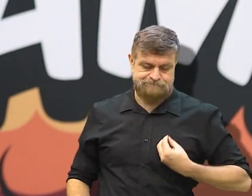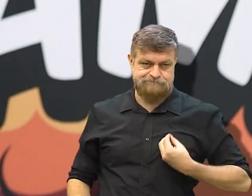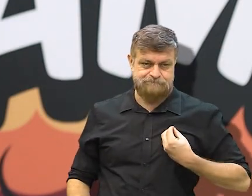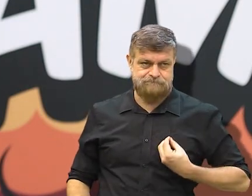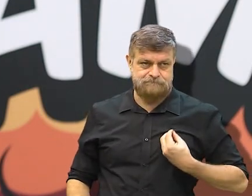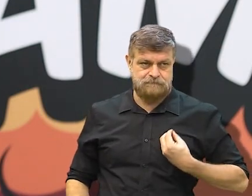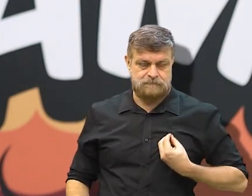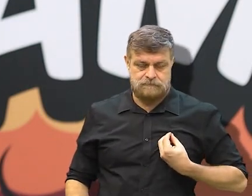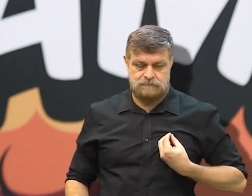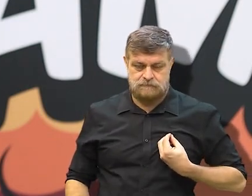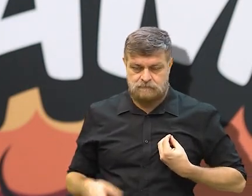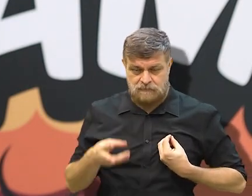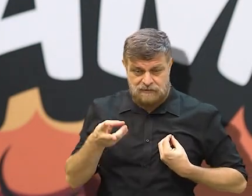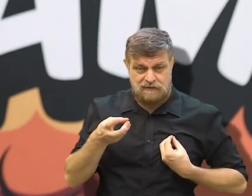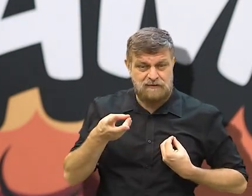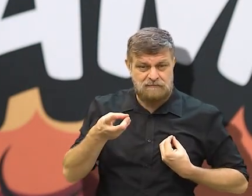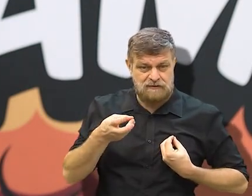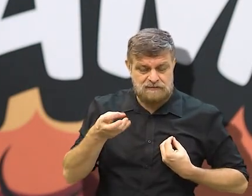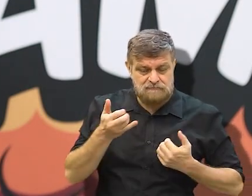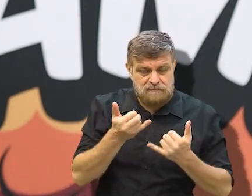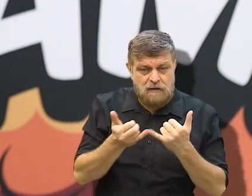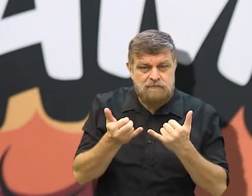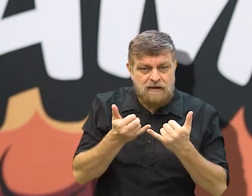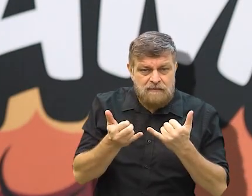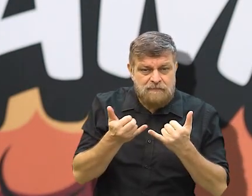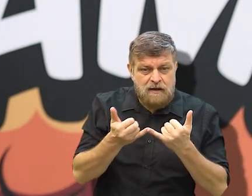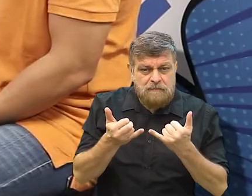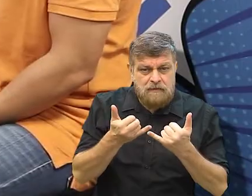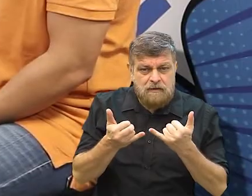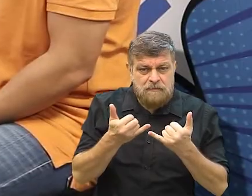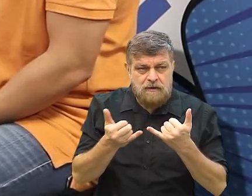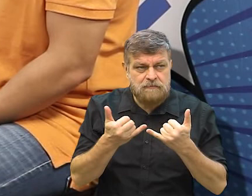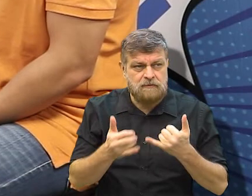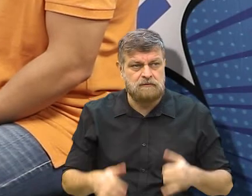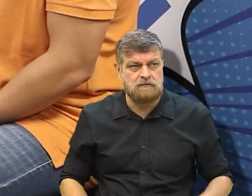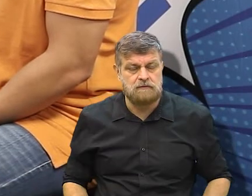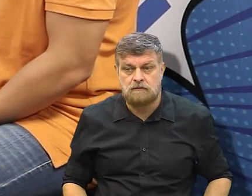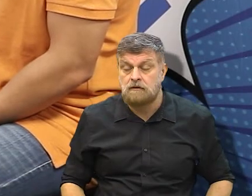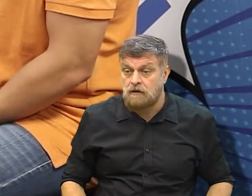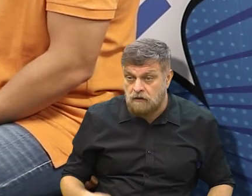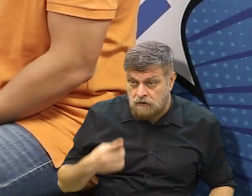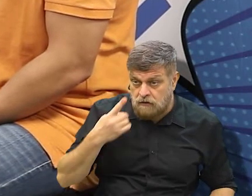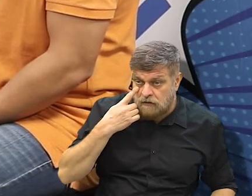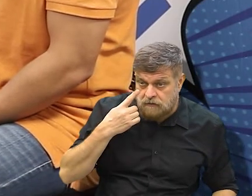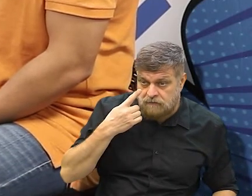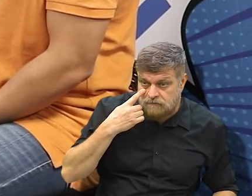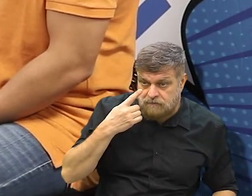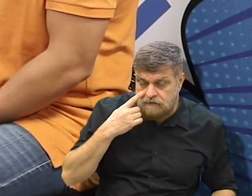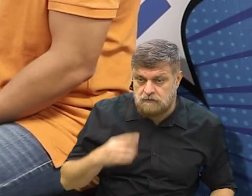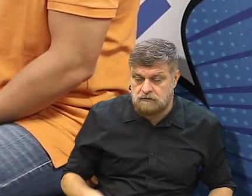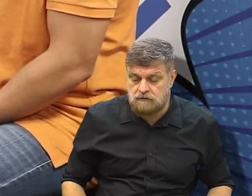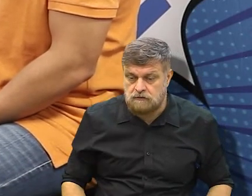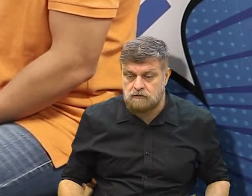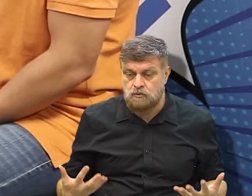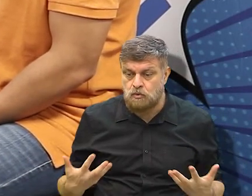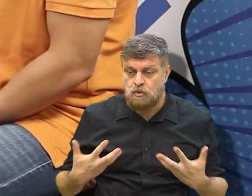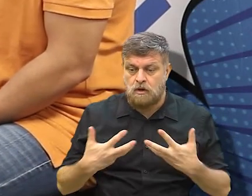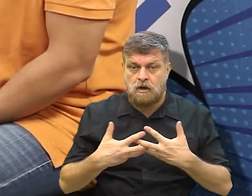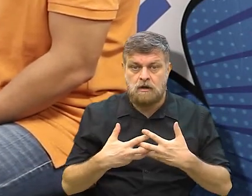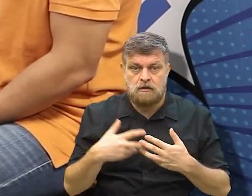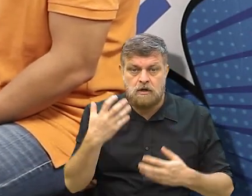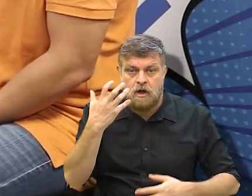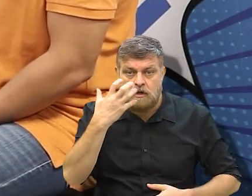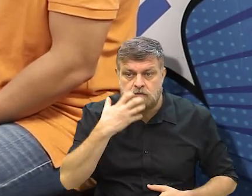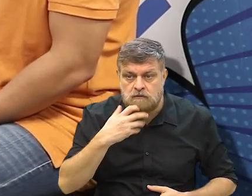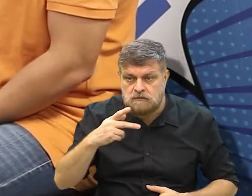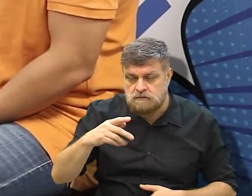eu vejo muita proximidade com a sua história. Marco, olha, você veio encaixar